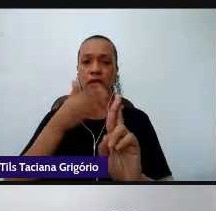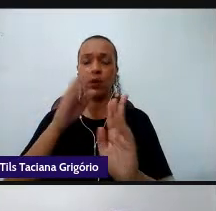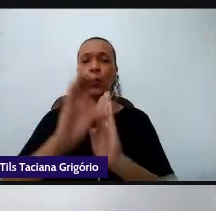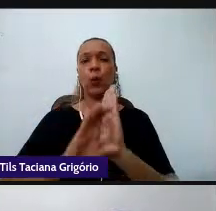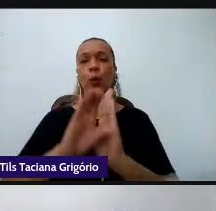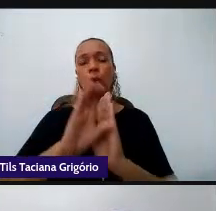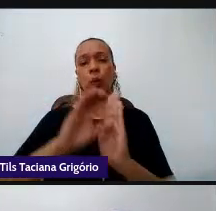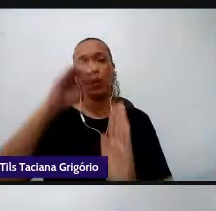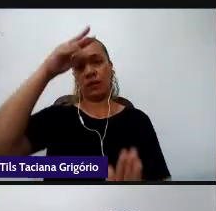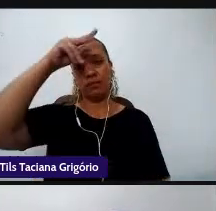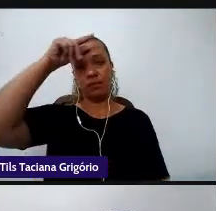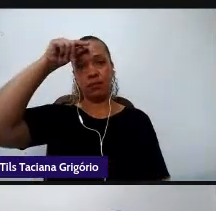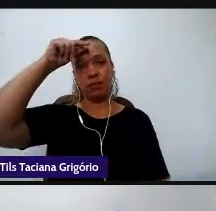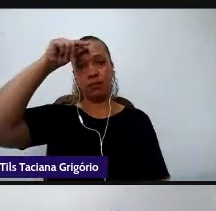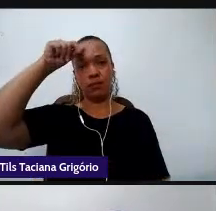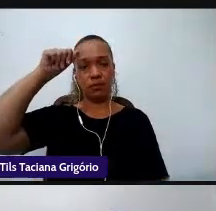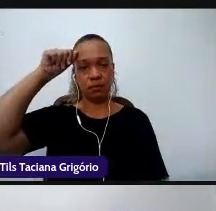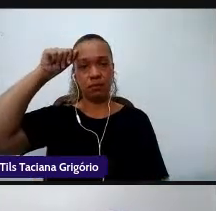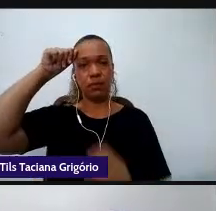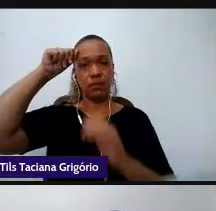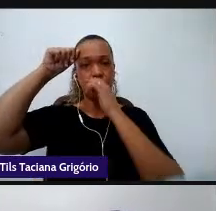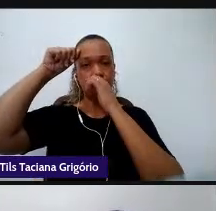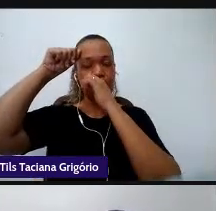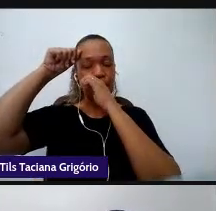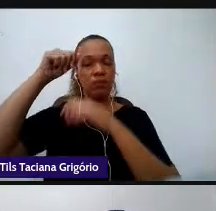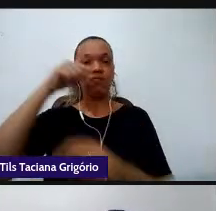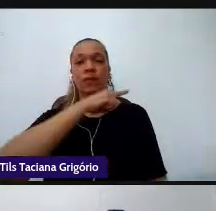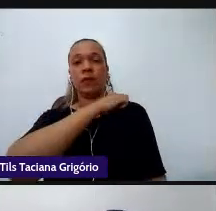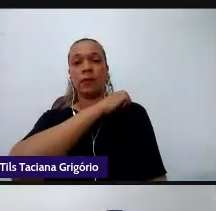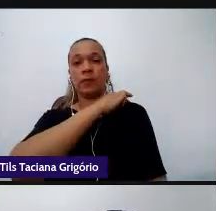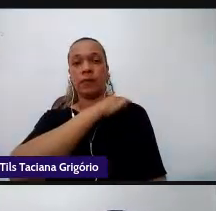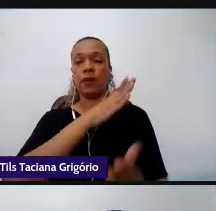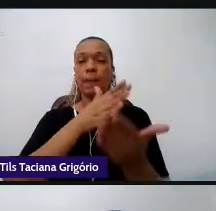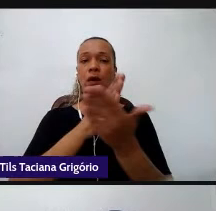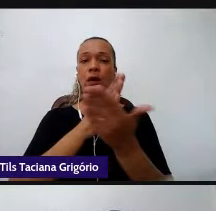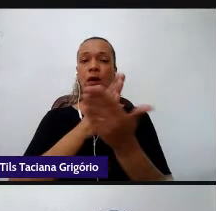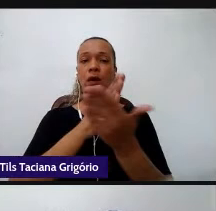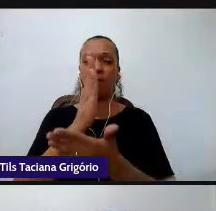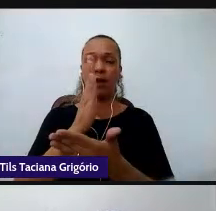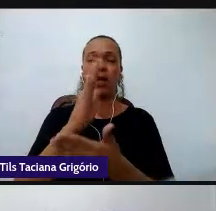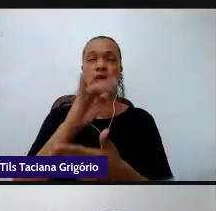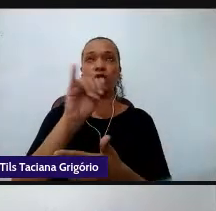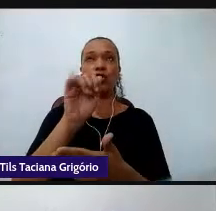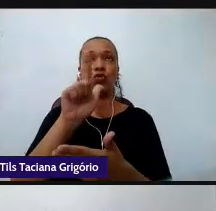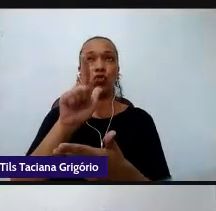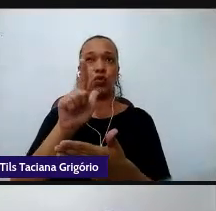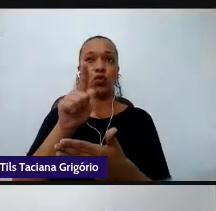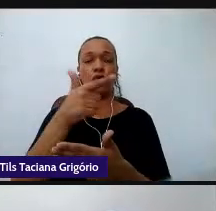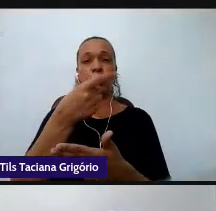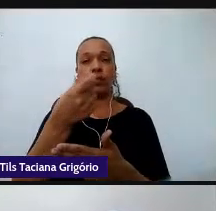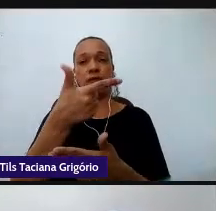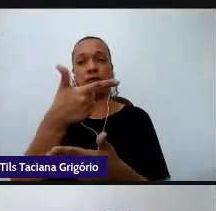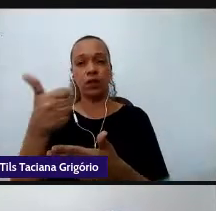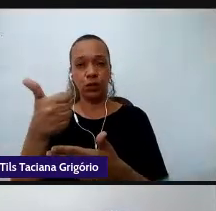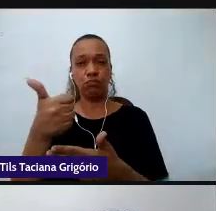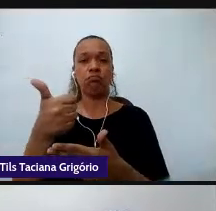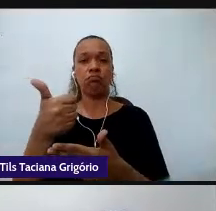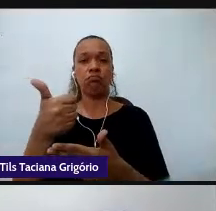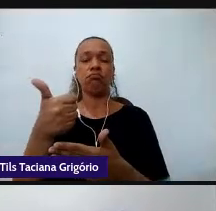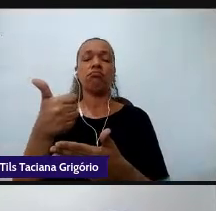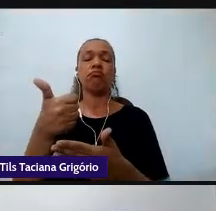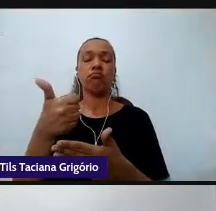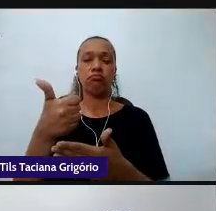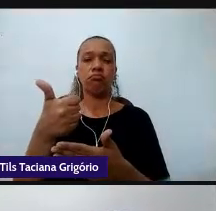ele, etapa de ensino médio, ele foi aprovado em meados de julho deste ano, então, está em fase, foi